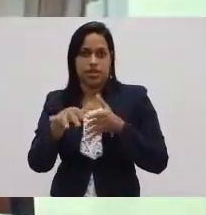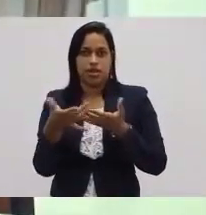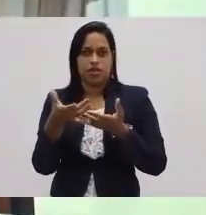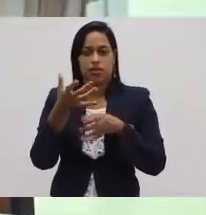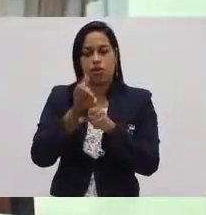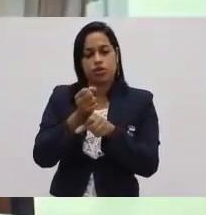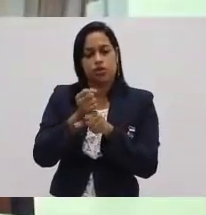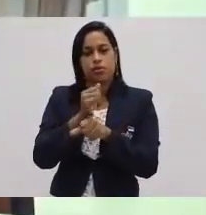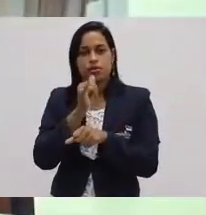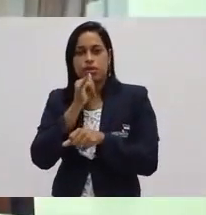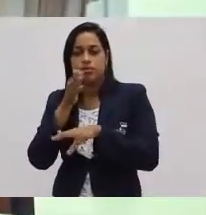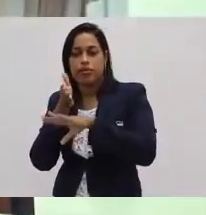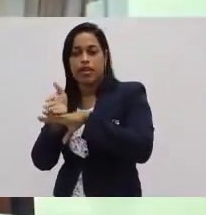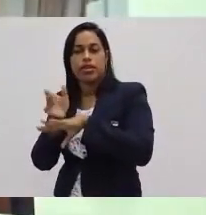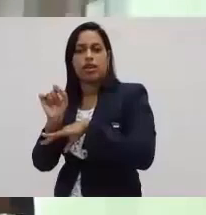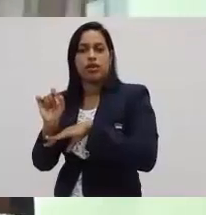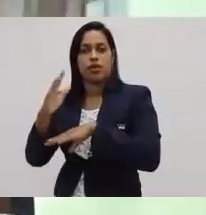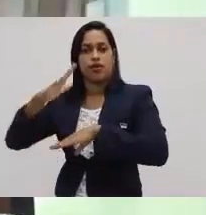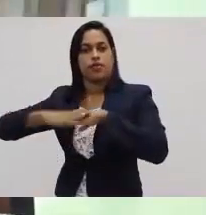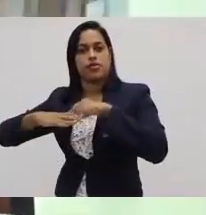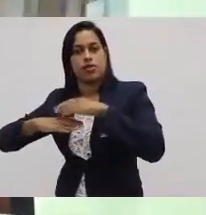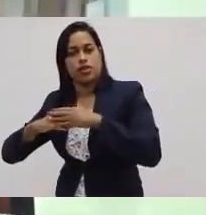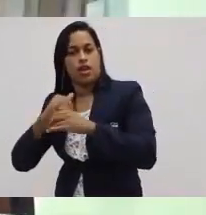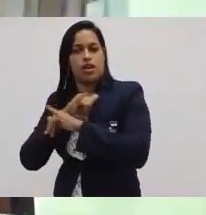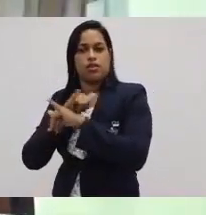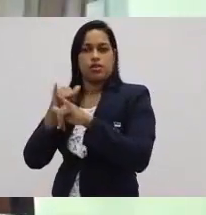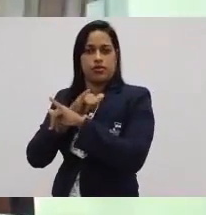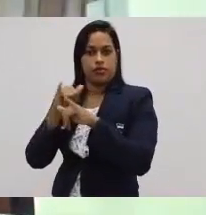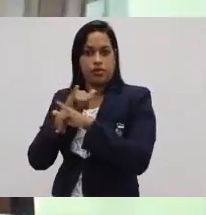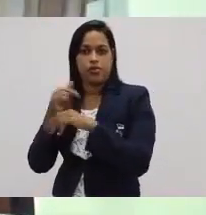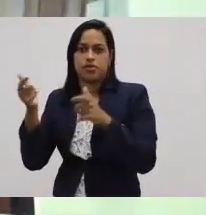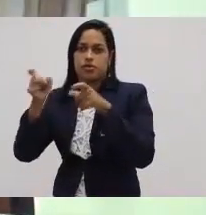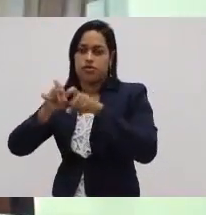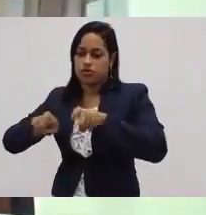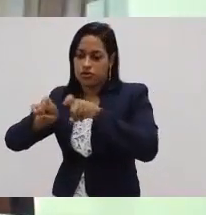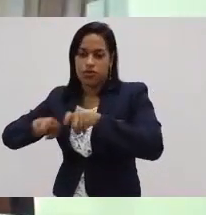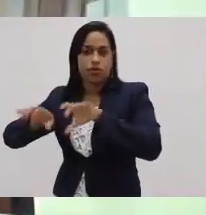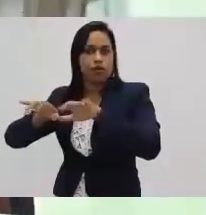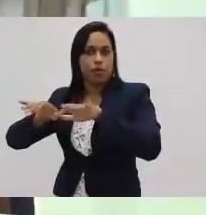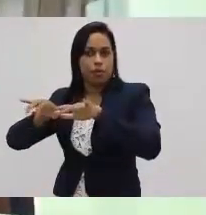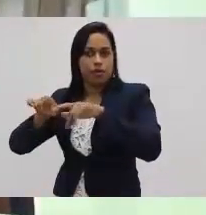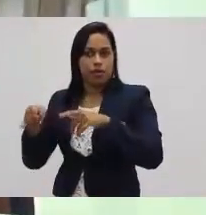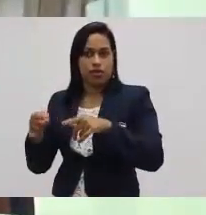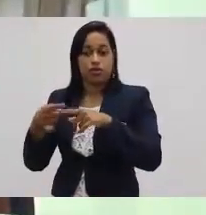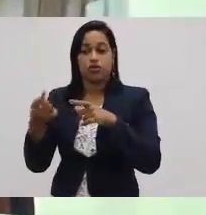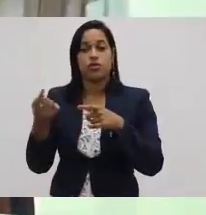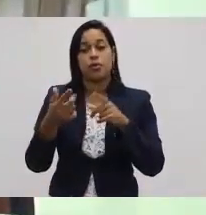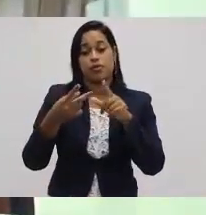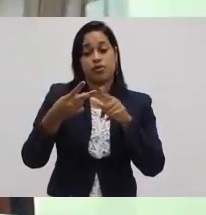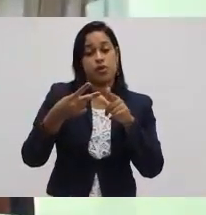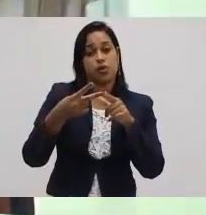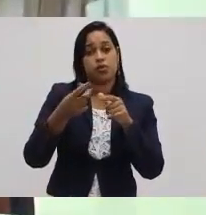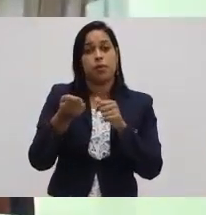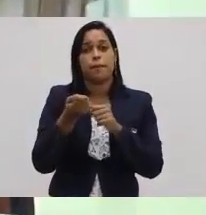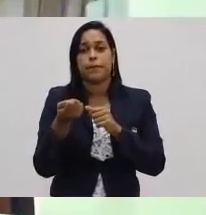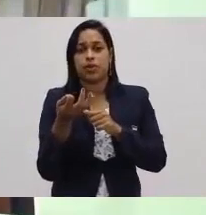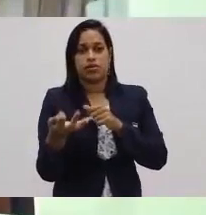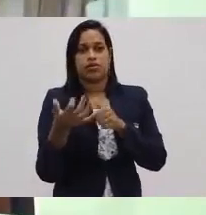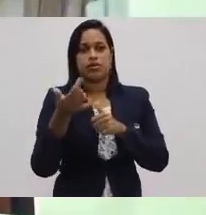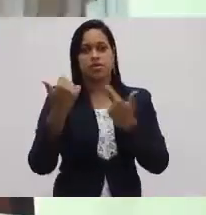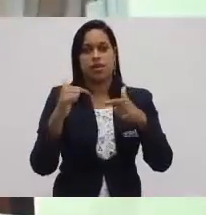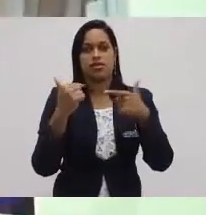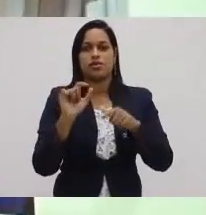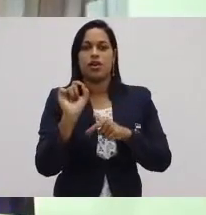entradas seriam funcionários, informações, computadores. Já no processo de transformação, nós